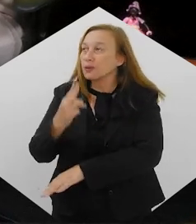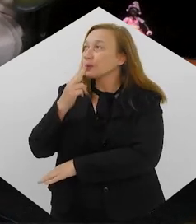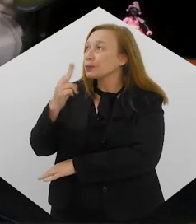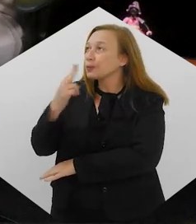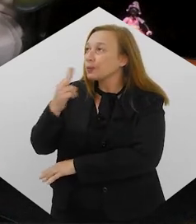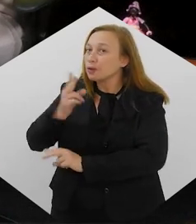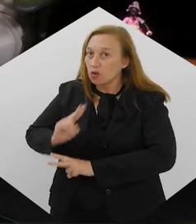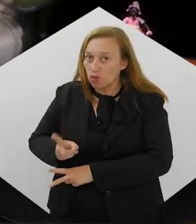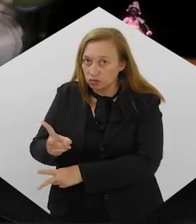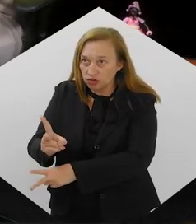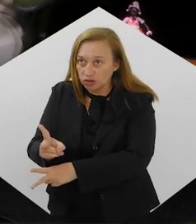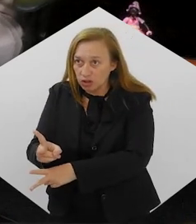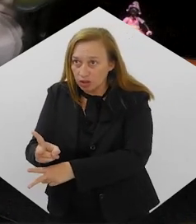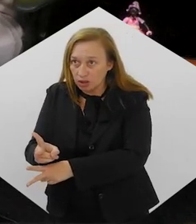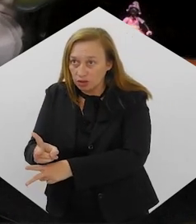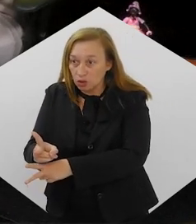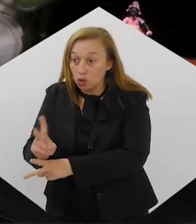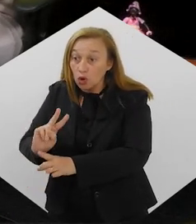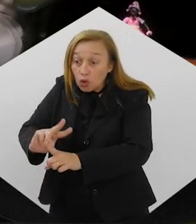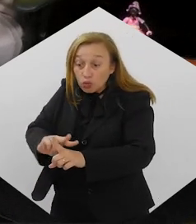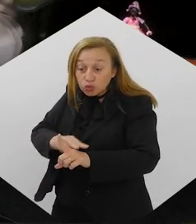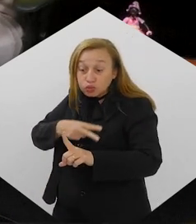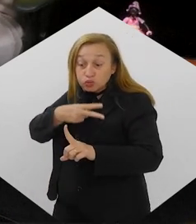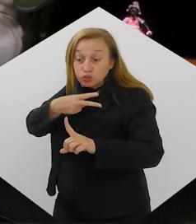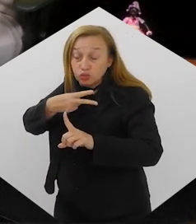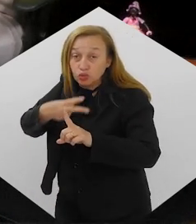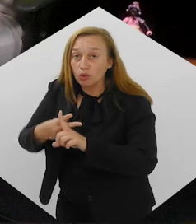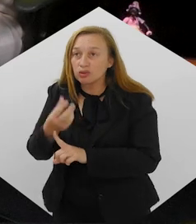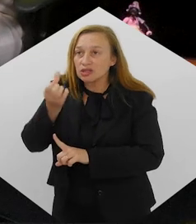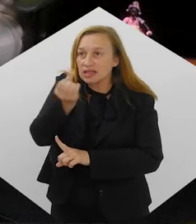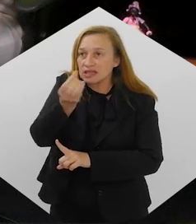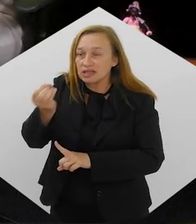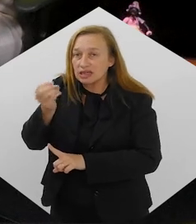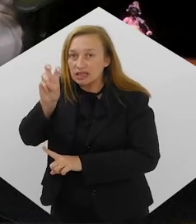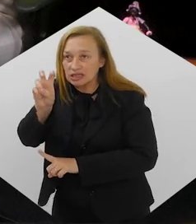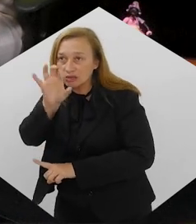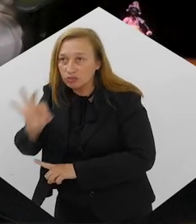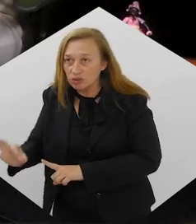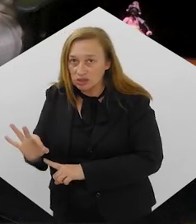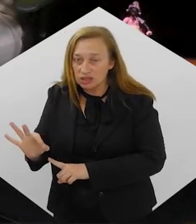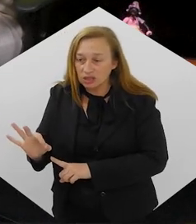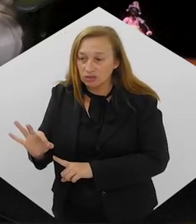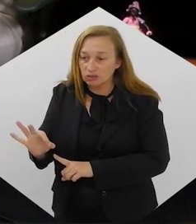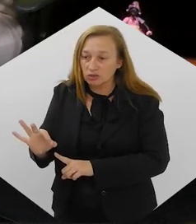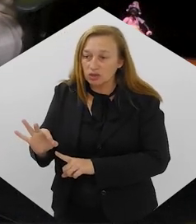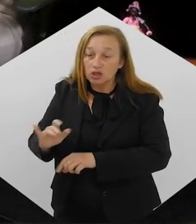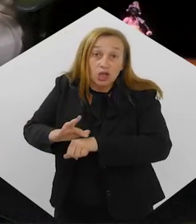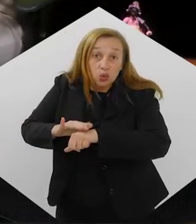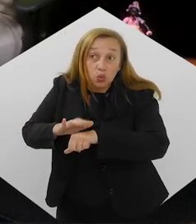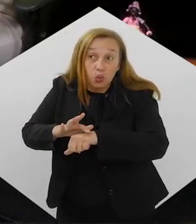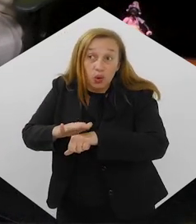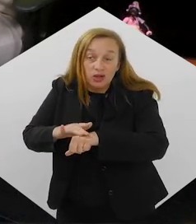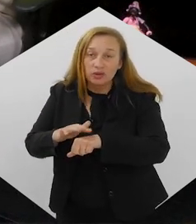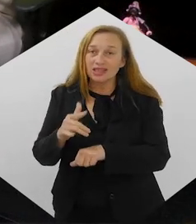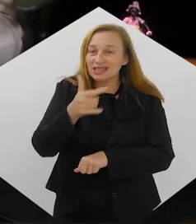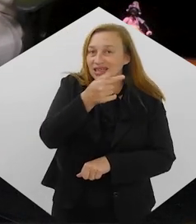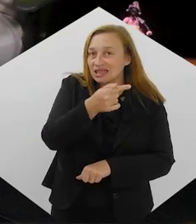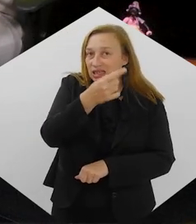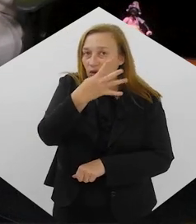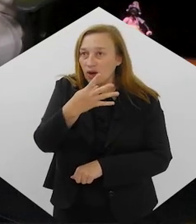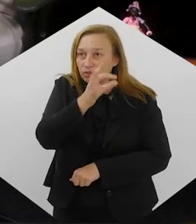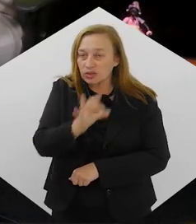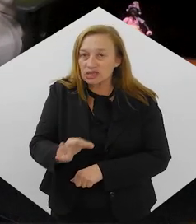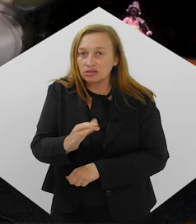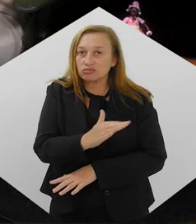tabagismo se mantiver, é esperado um aumento de mais de 65% na incidência da doença e de 74